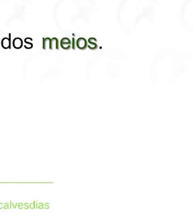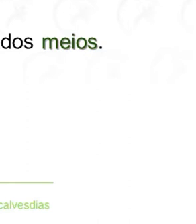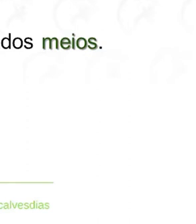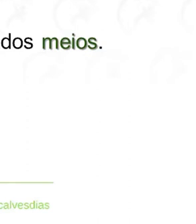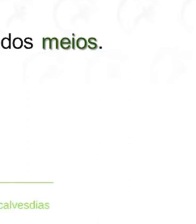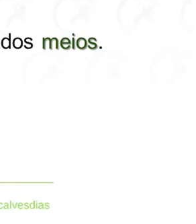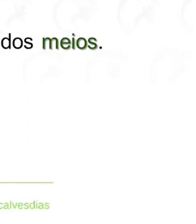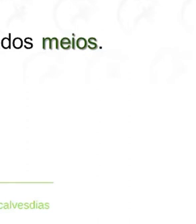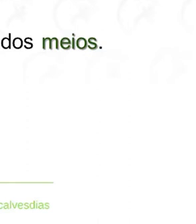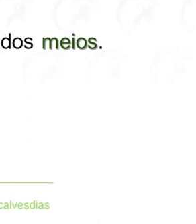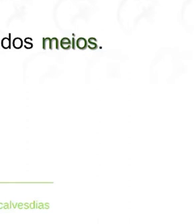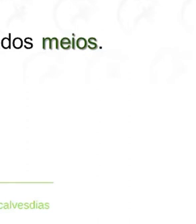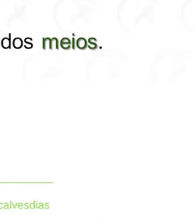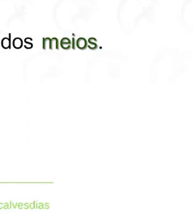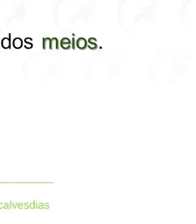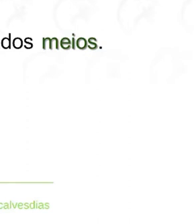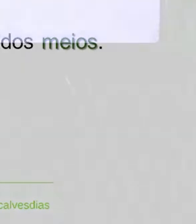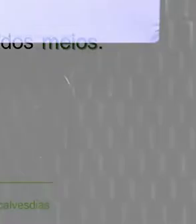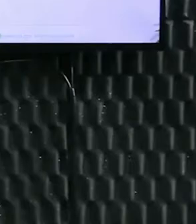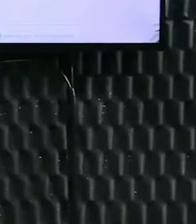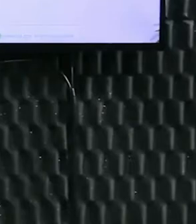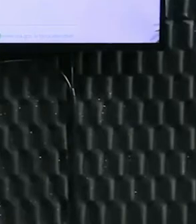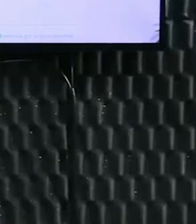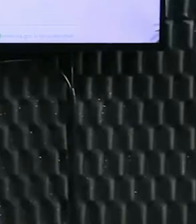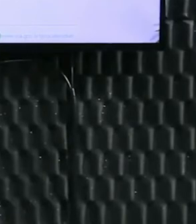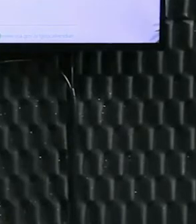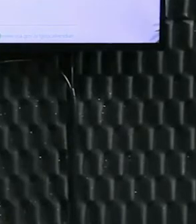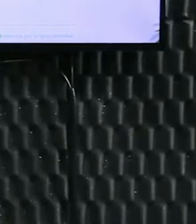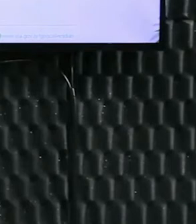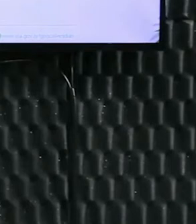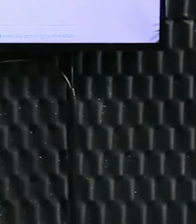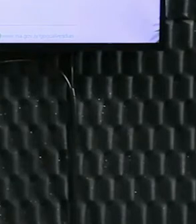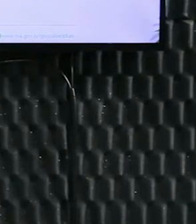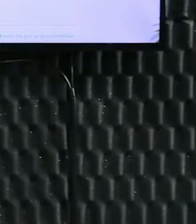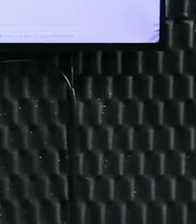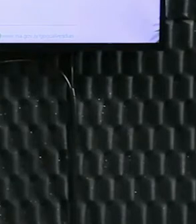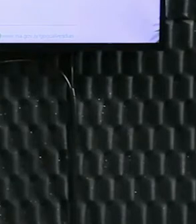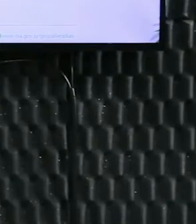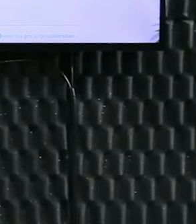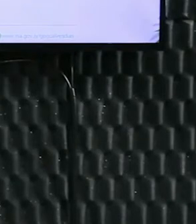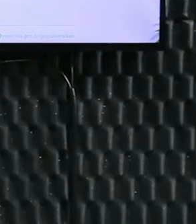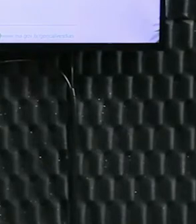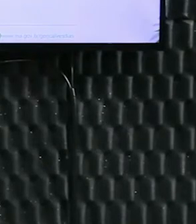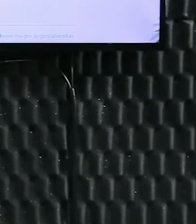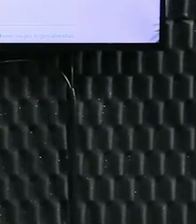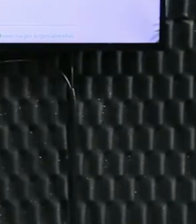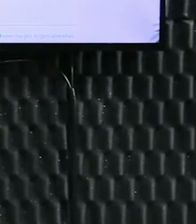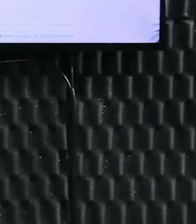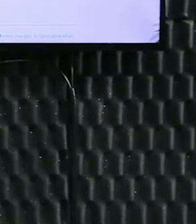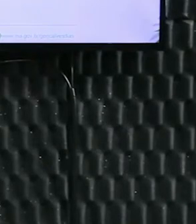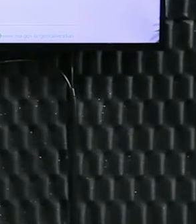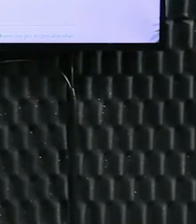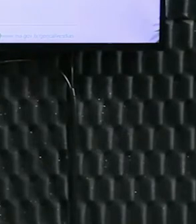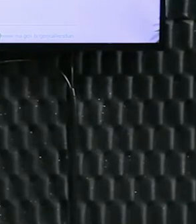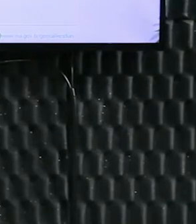Acredito eu que quando a gente usa esses termos, automaticamente, já vem na tua mente o raciocínio de que eu